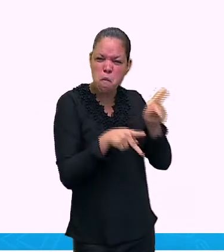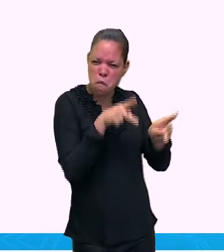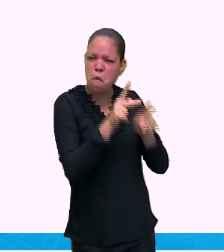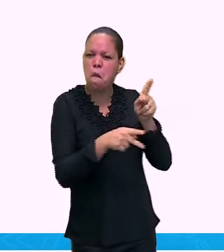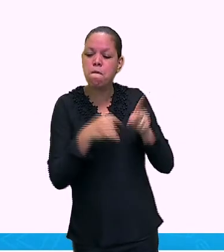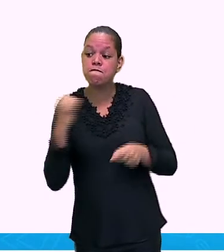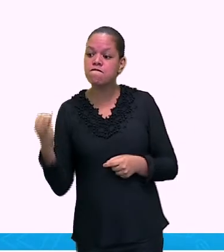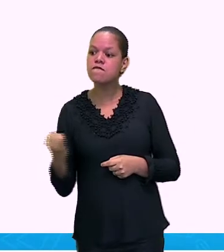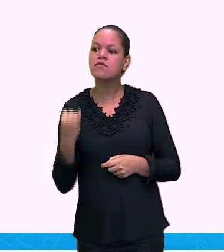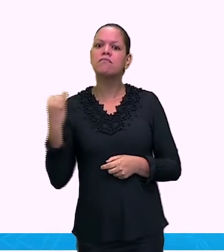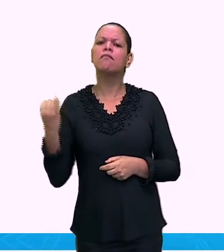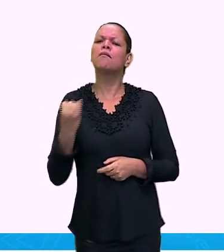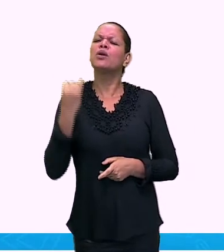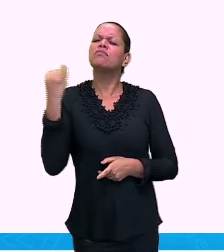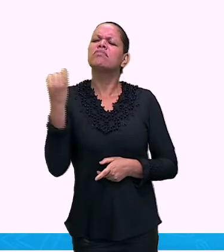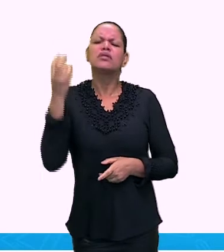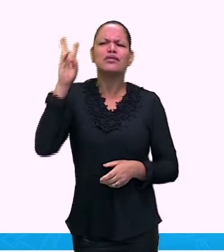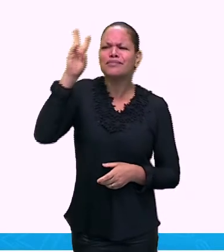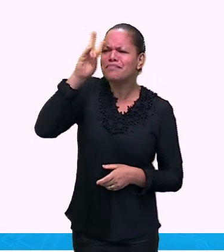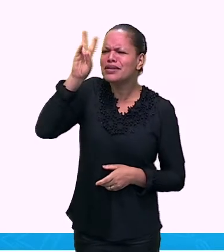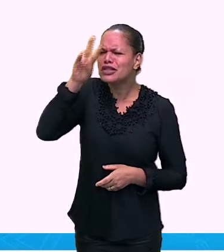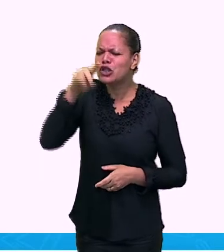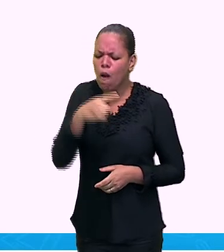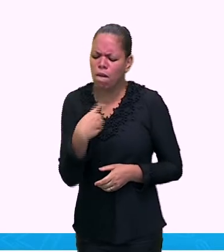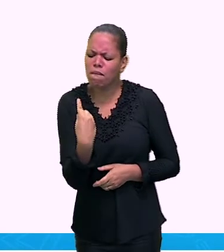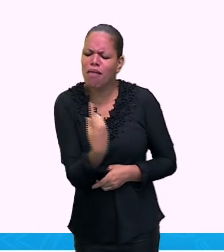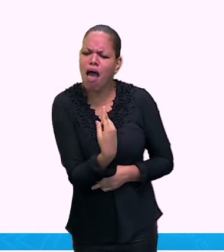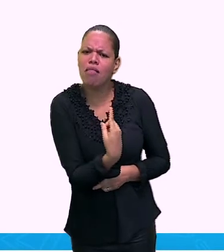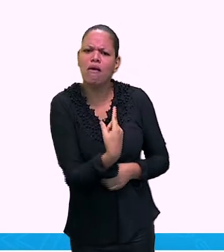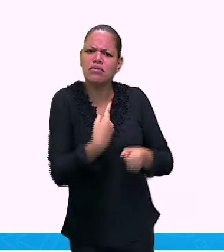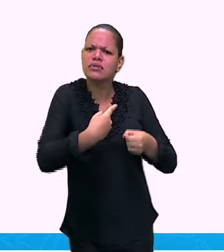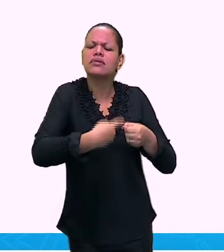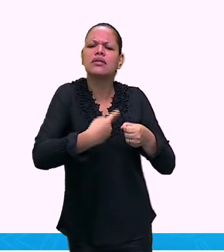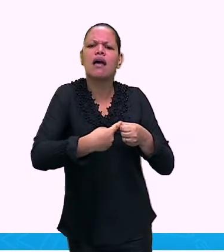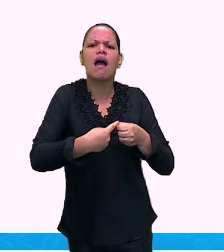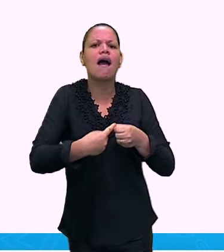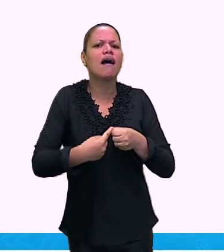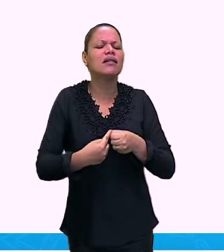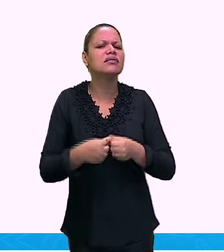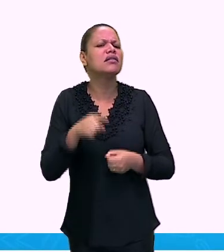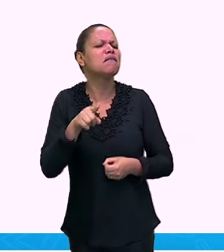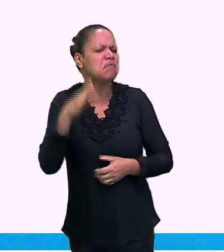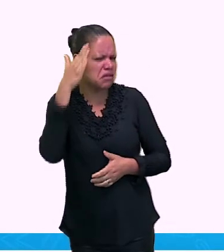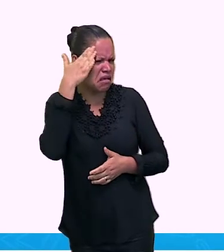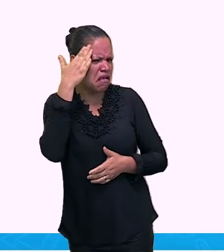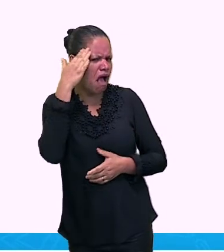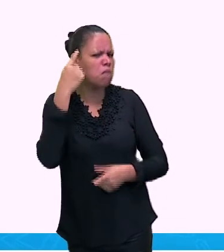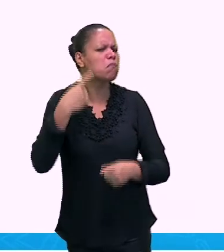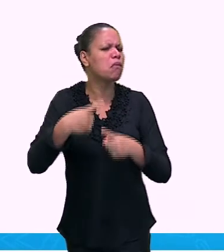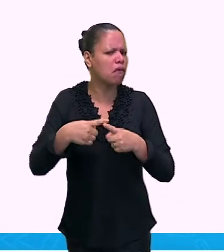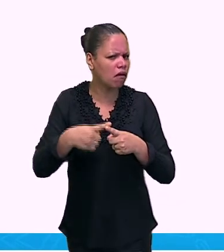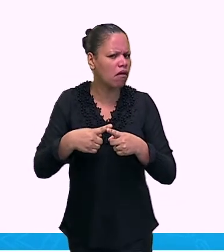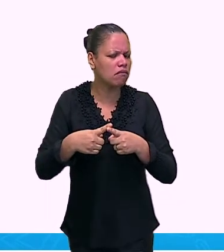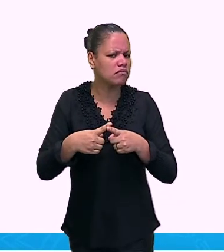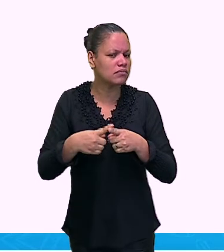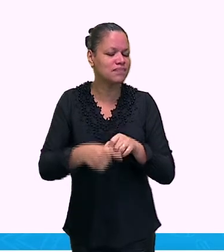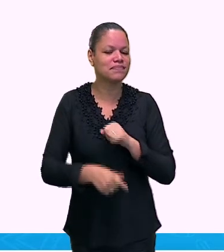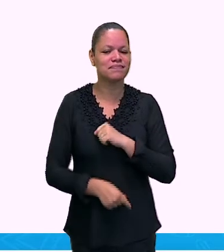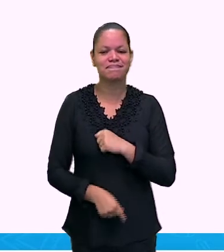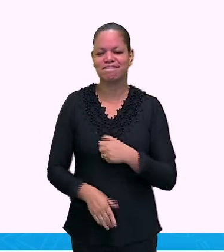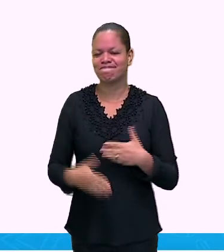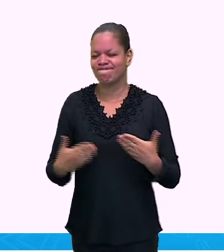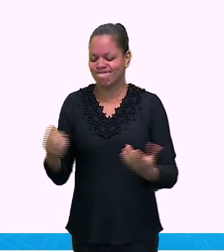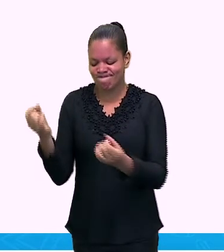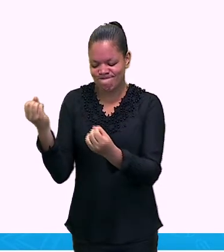eles foram os primeiros habitantes daqui, de Governador Valadares, da nossa região. Eles